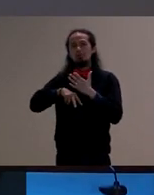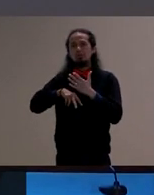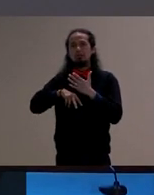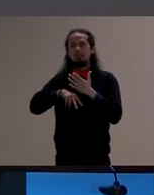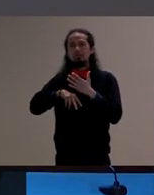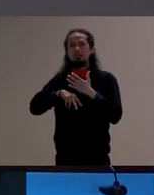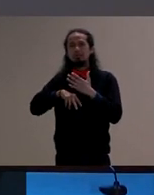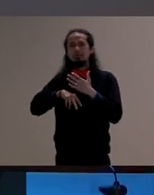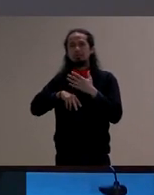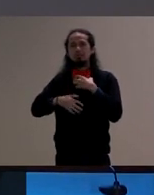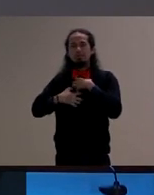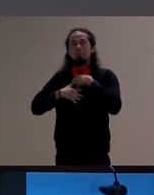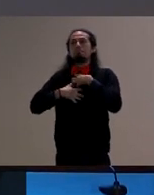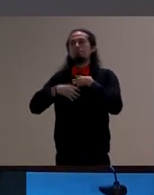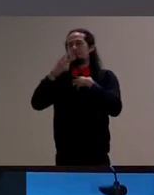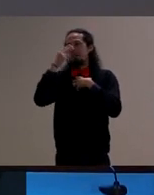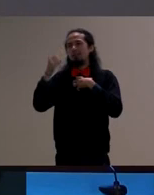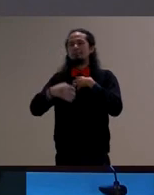perceber como que